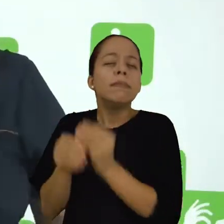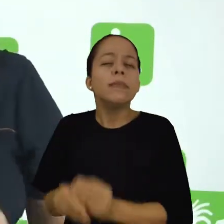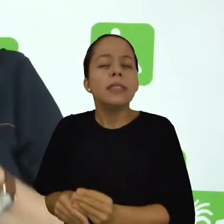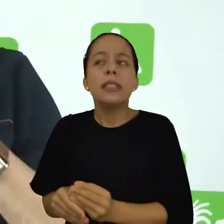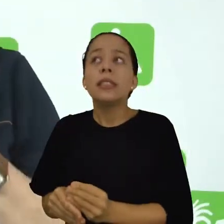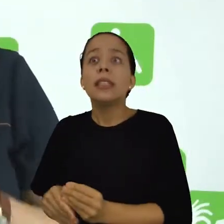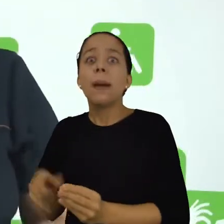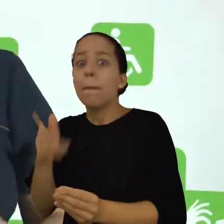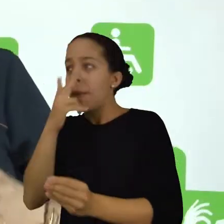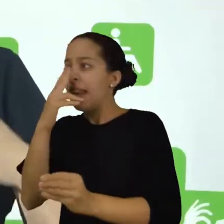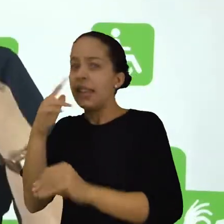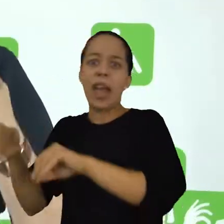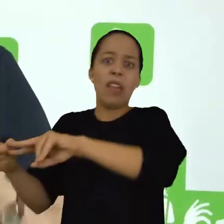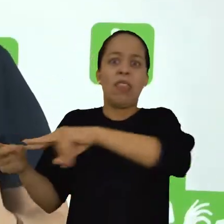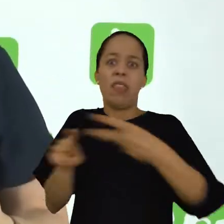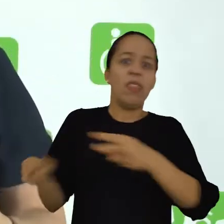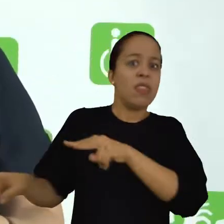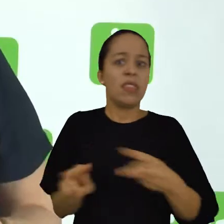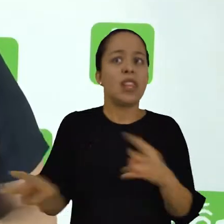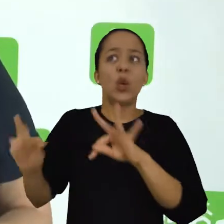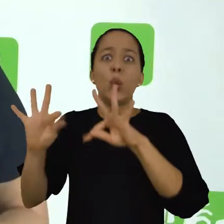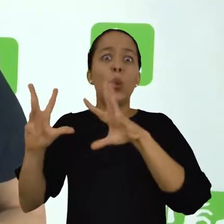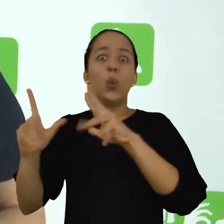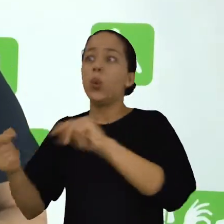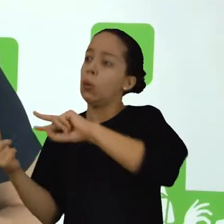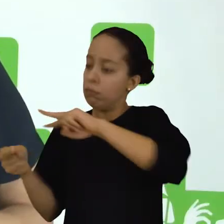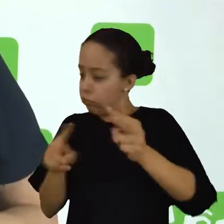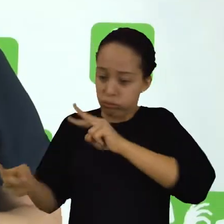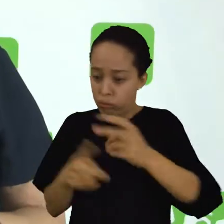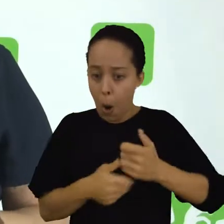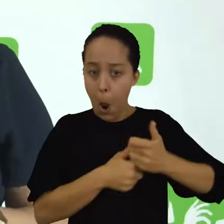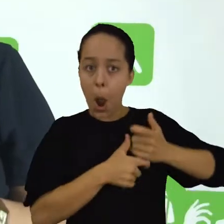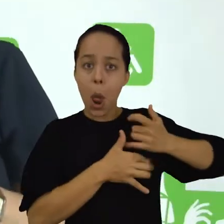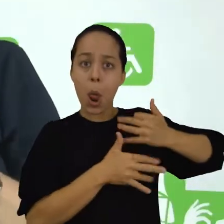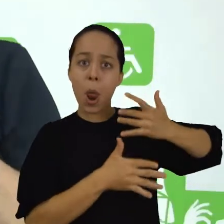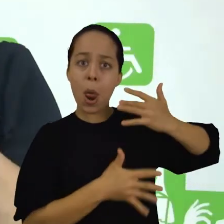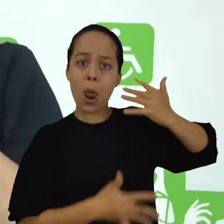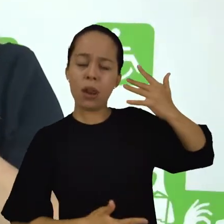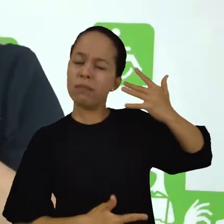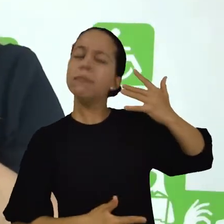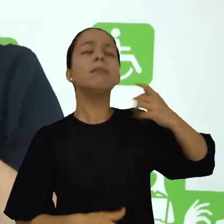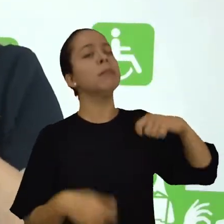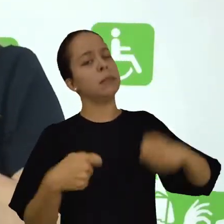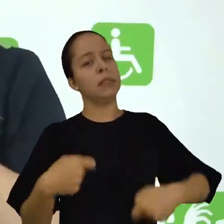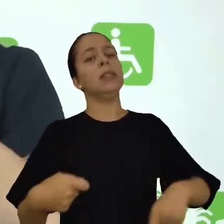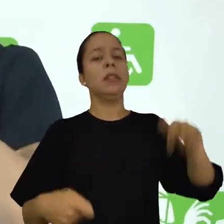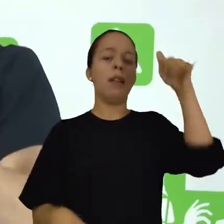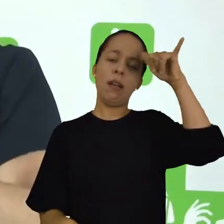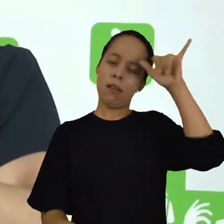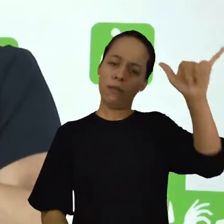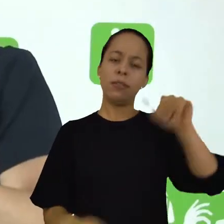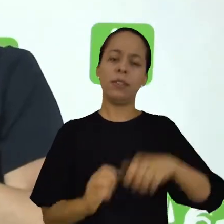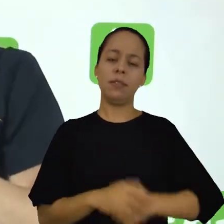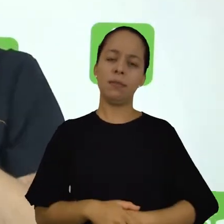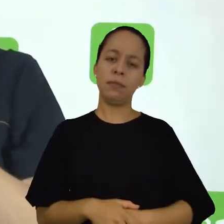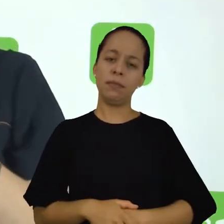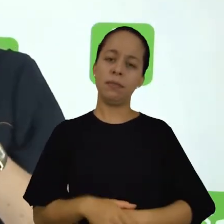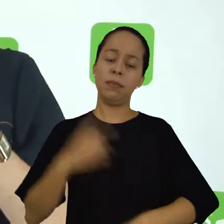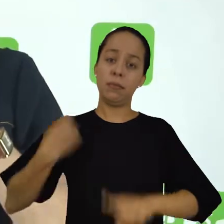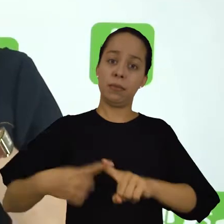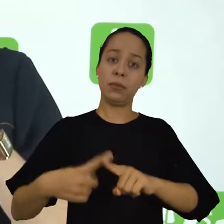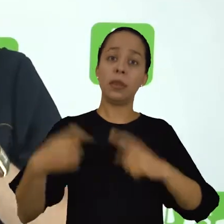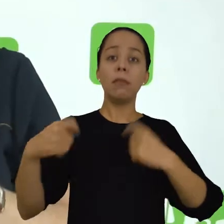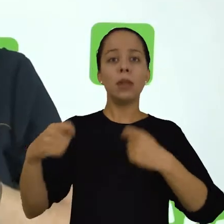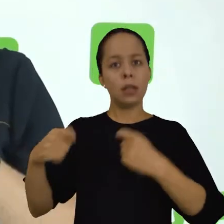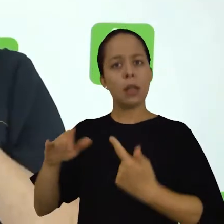transcreve tudo do original, o que é algo que deve ser evitado. Porque